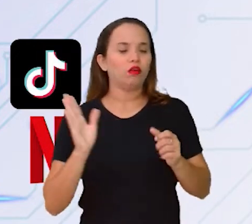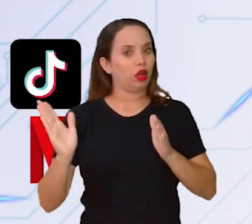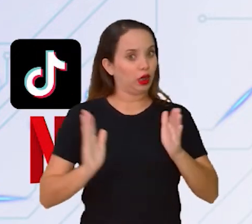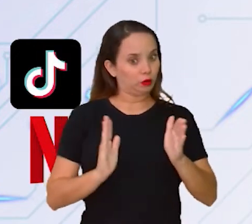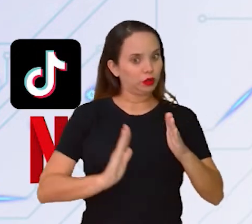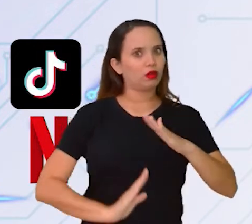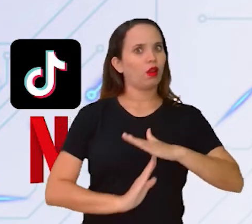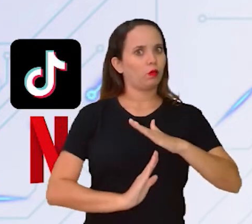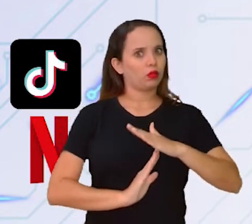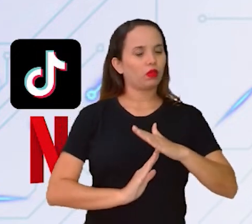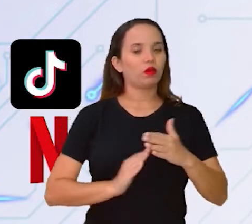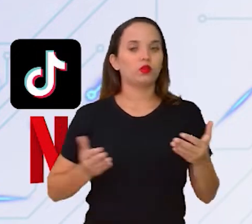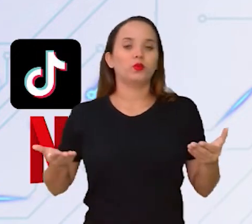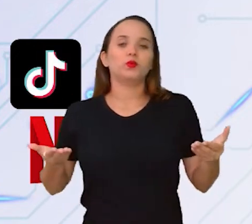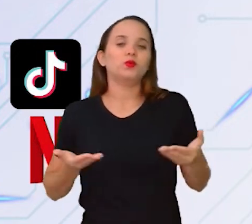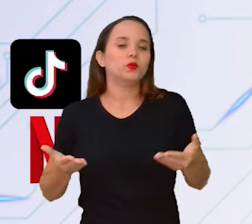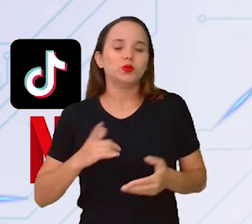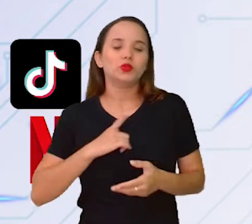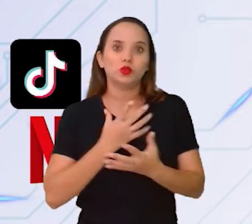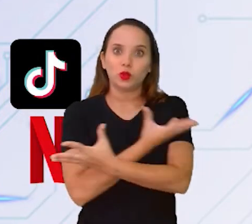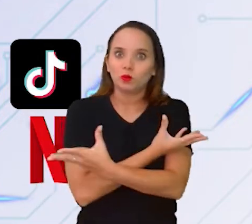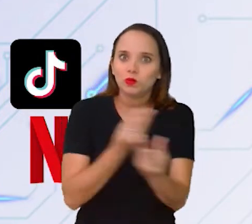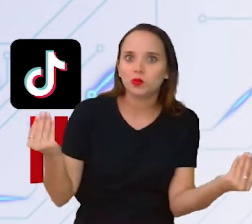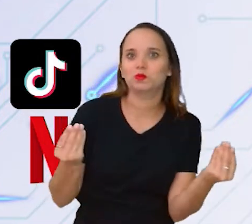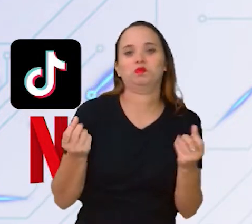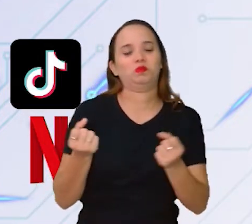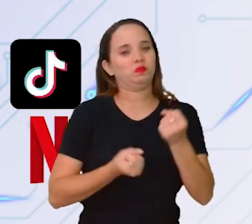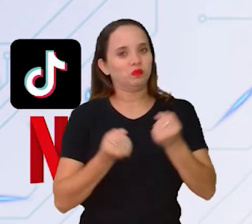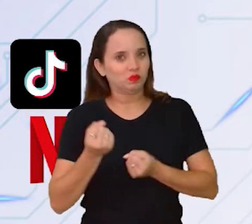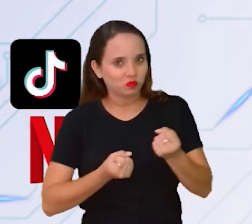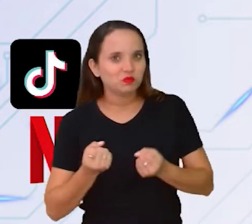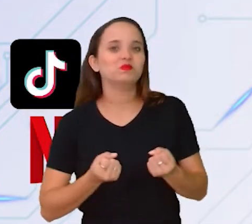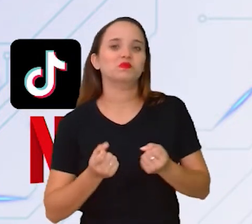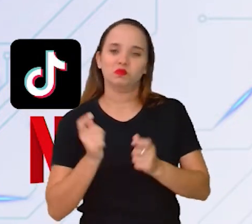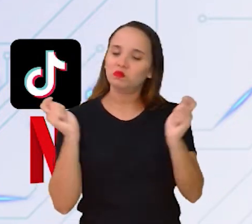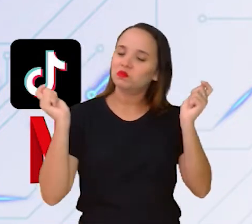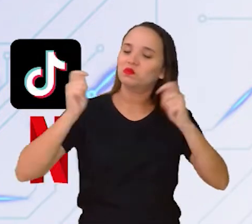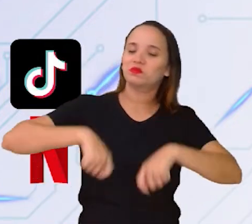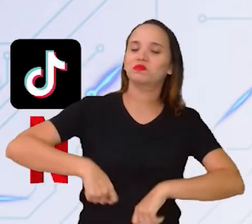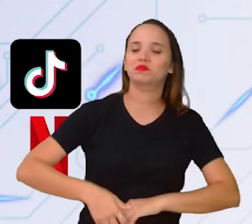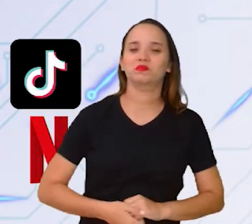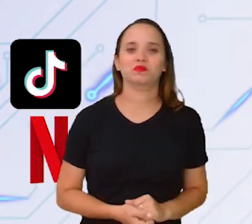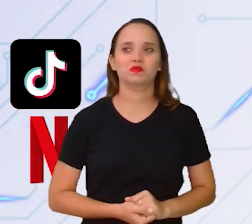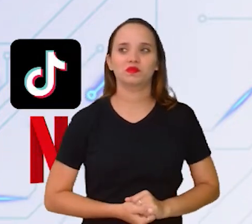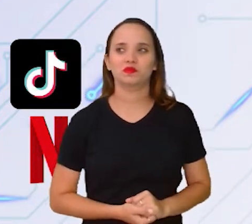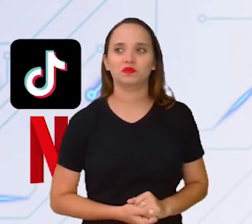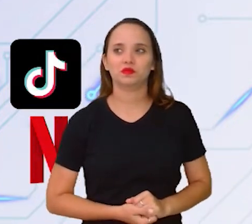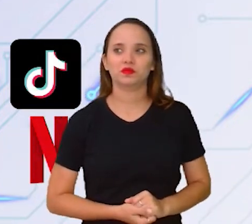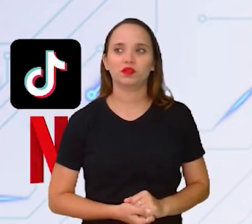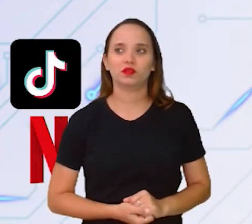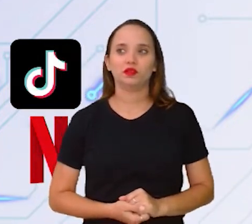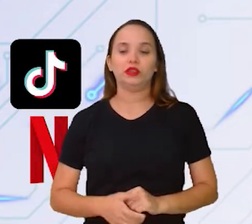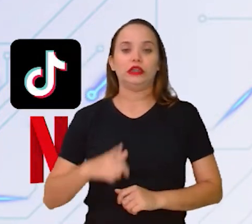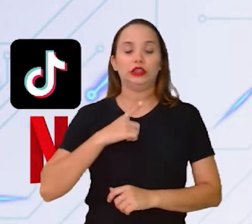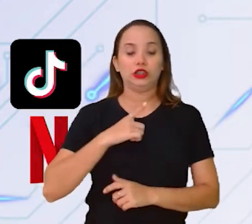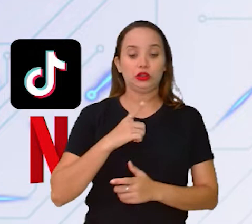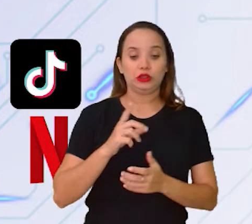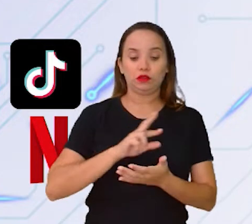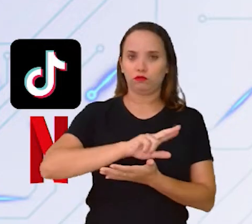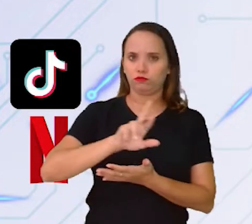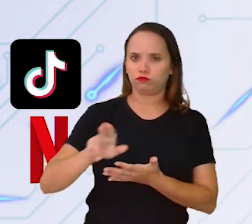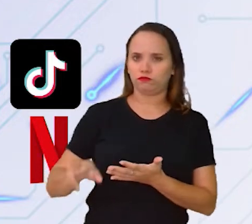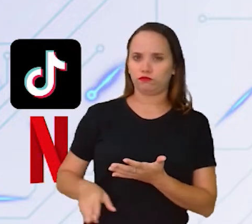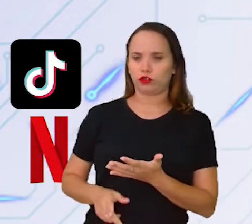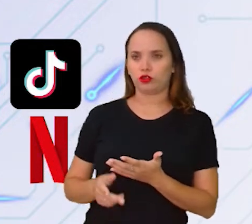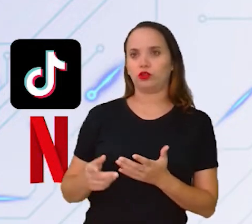transporte, né? Hoje em dia a gente tem uma quantidade enorme de possibilidades, né? Por exemplo, Carla, ou várias vezes eu